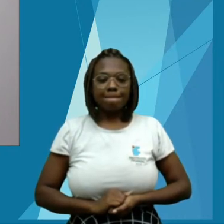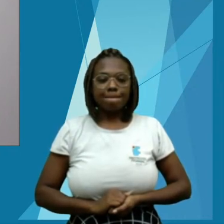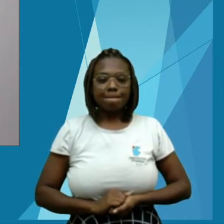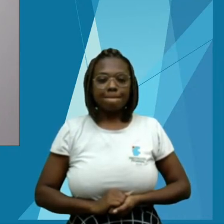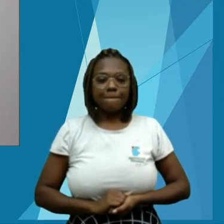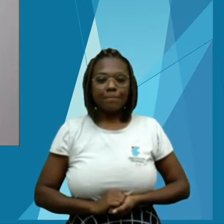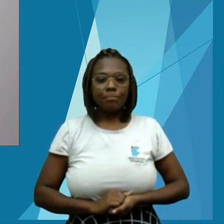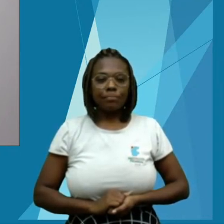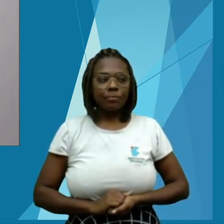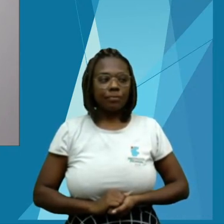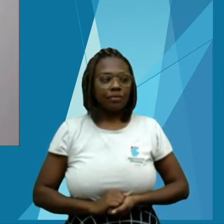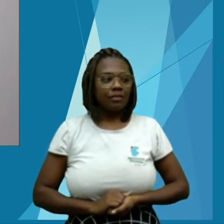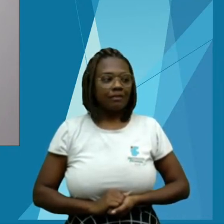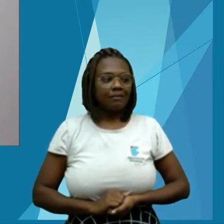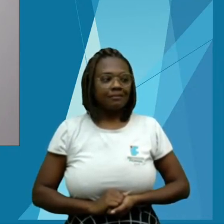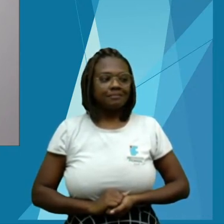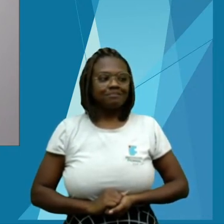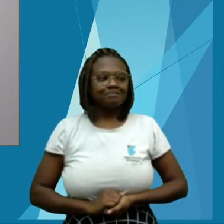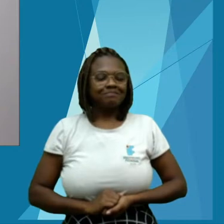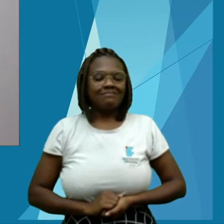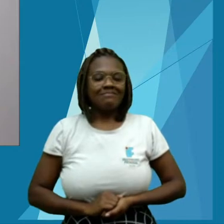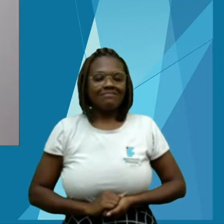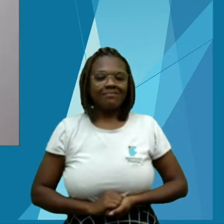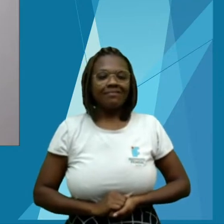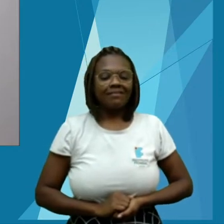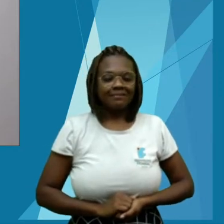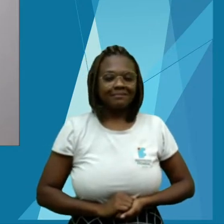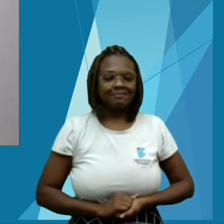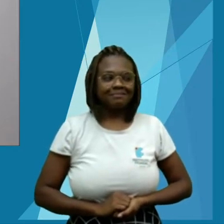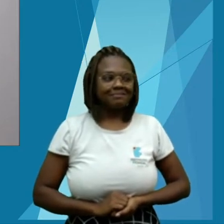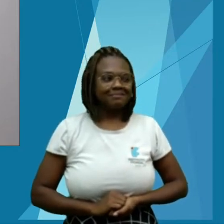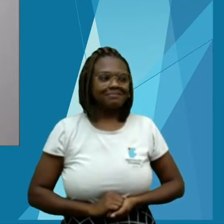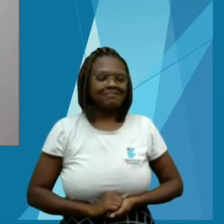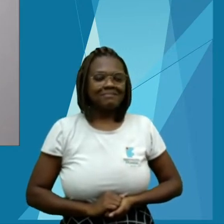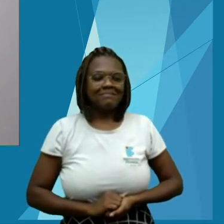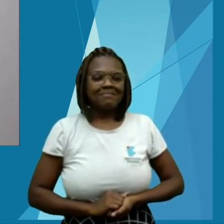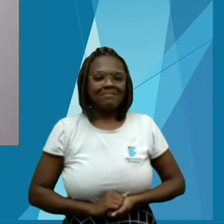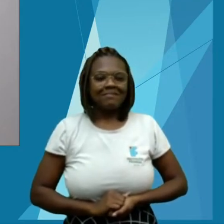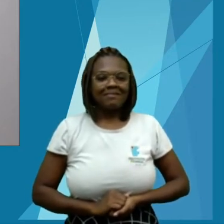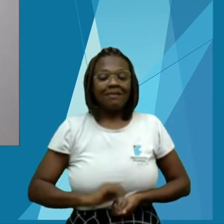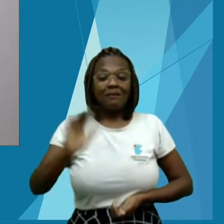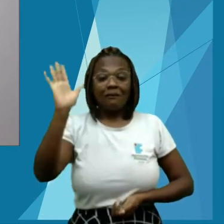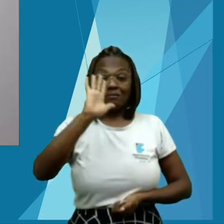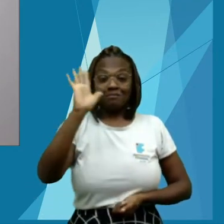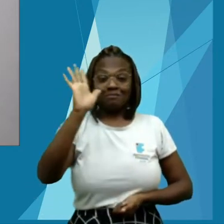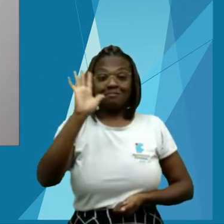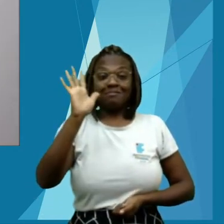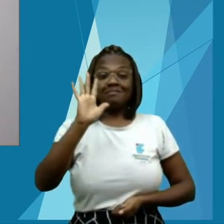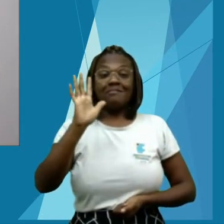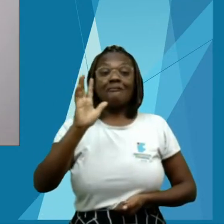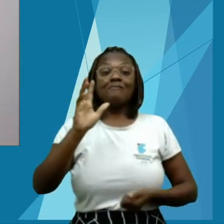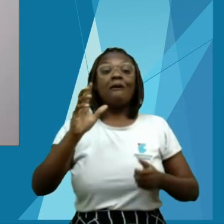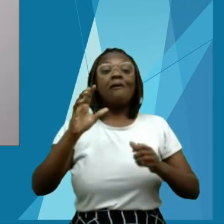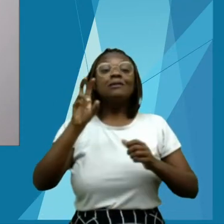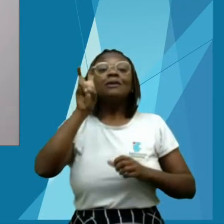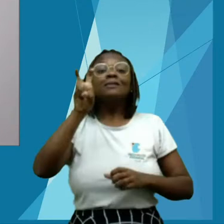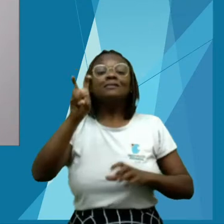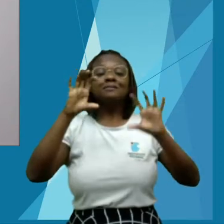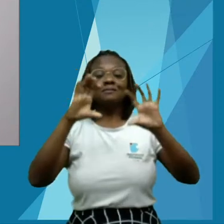do Instituto Federal do Acre, aqui no Campus Cruzeiro do Sul, e estou aqui para lançar a minha obra, o livro